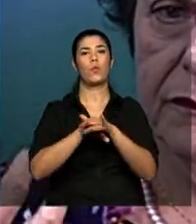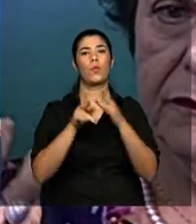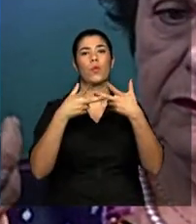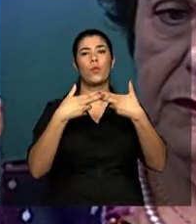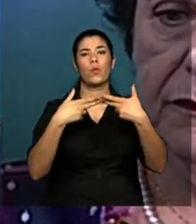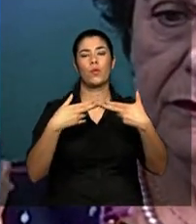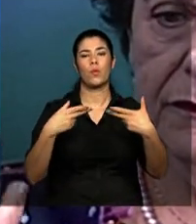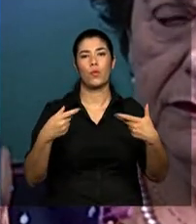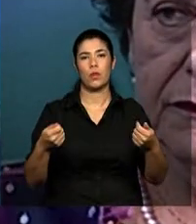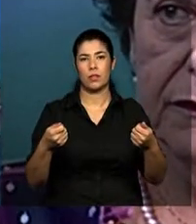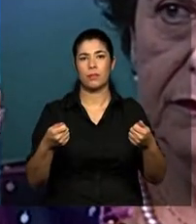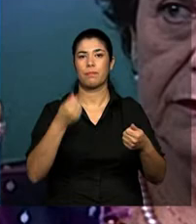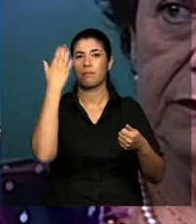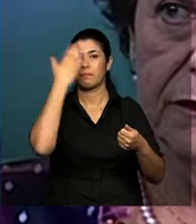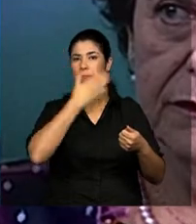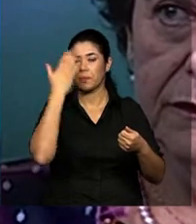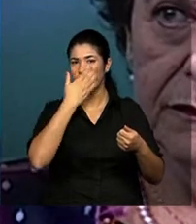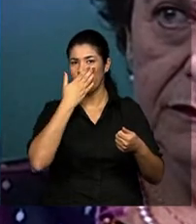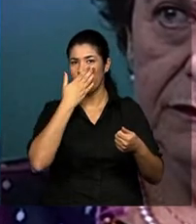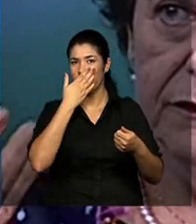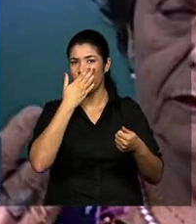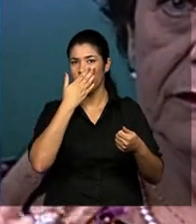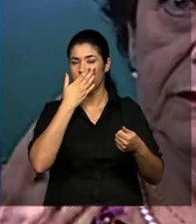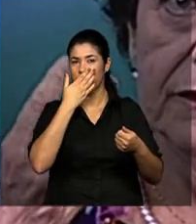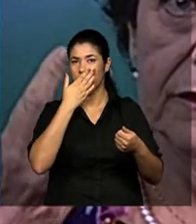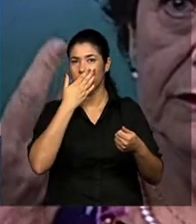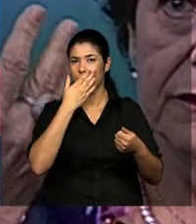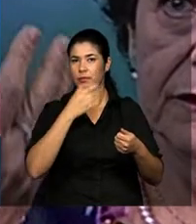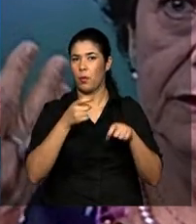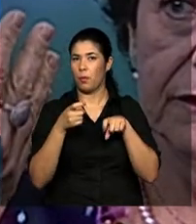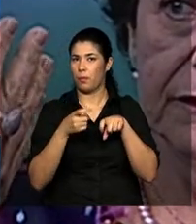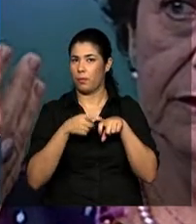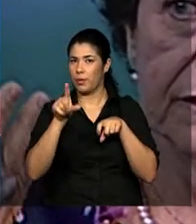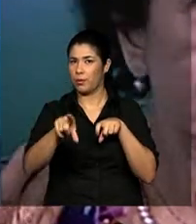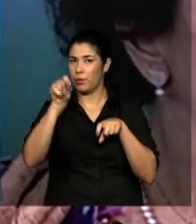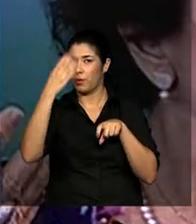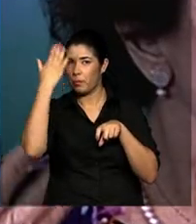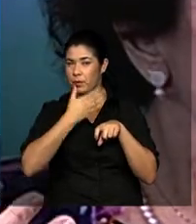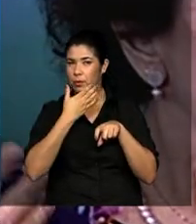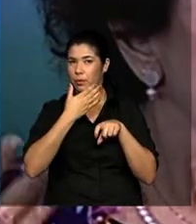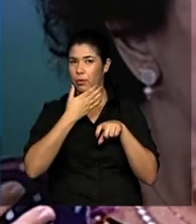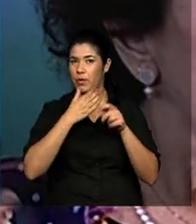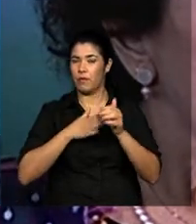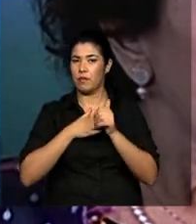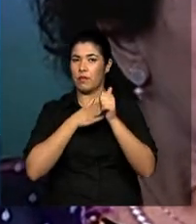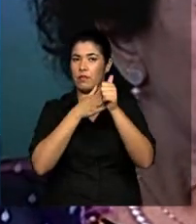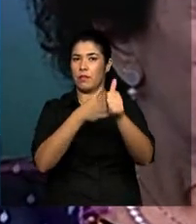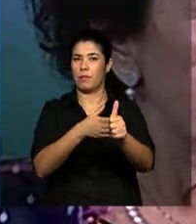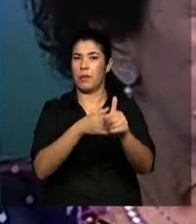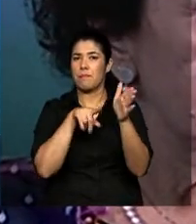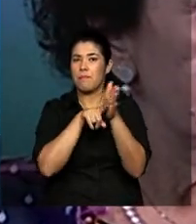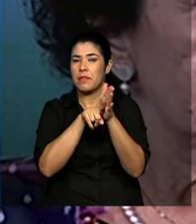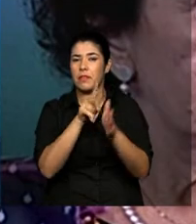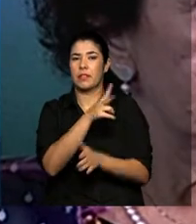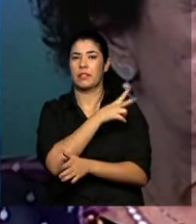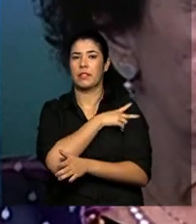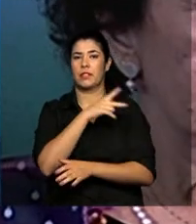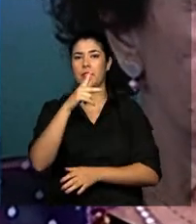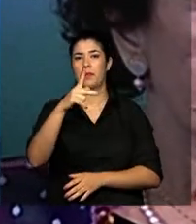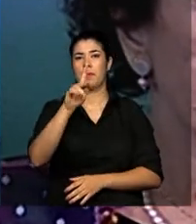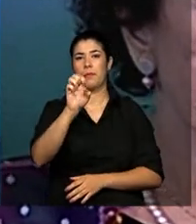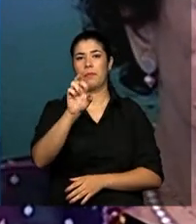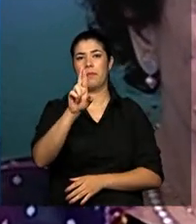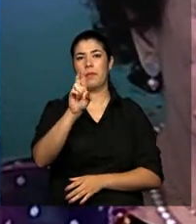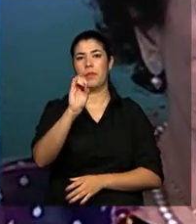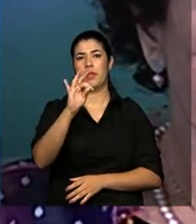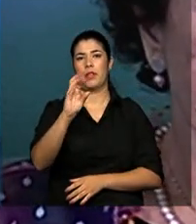e encaminharão a um perito. Então, não há qualquer contestação quanto ao procedimento posterior